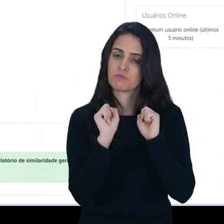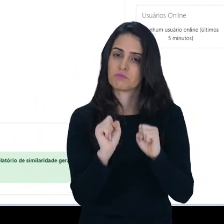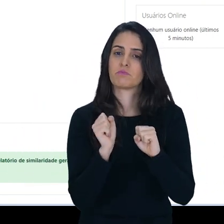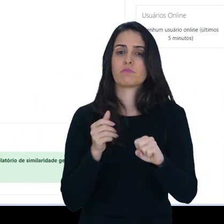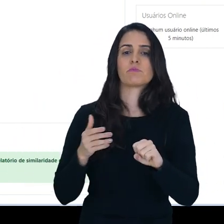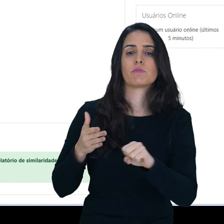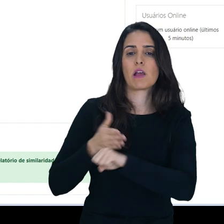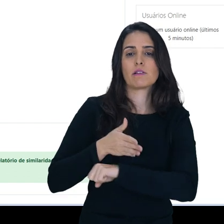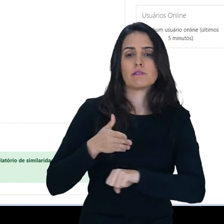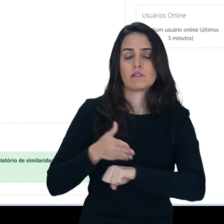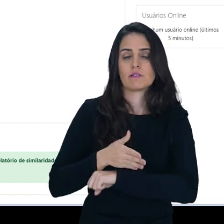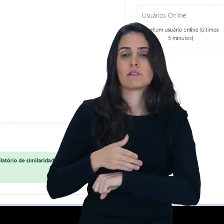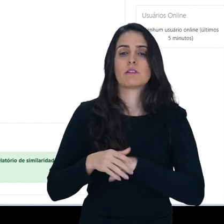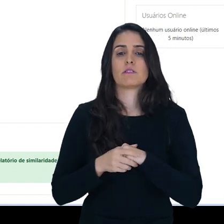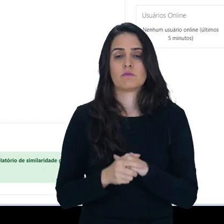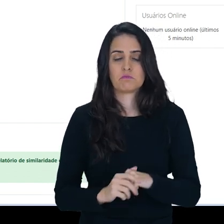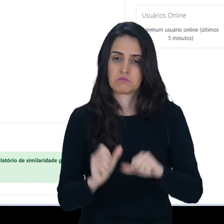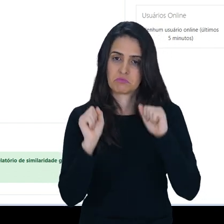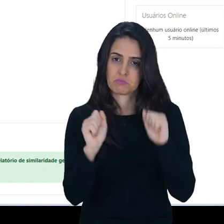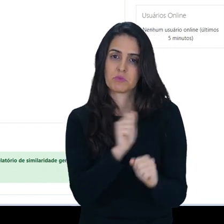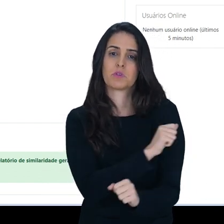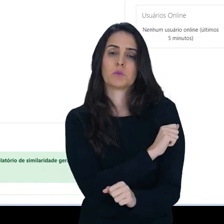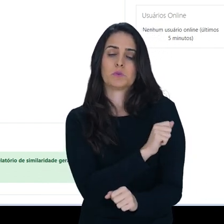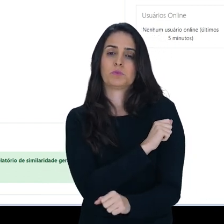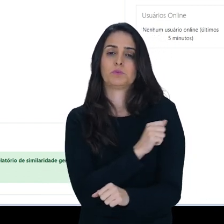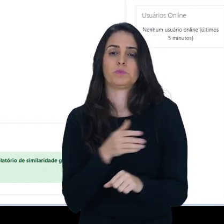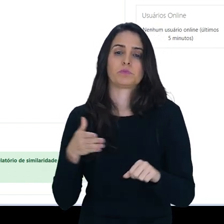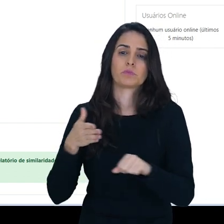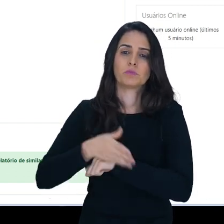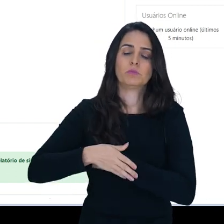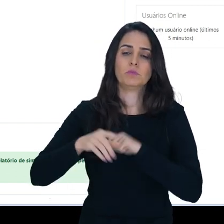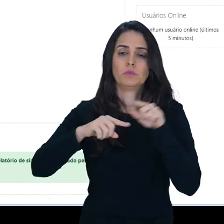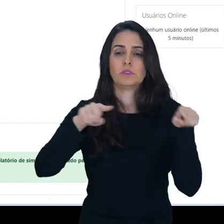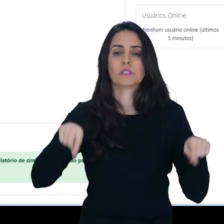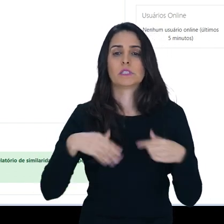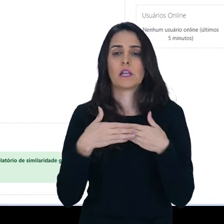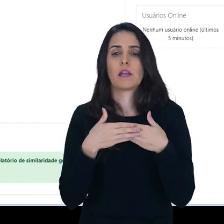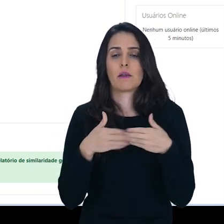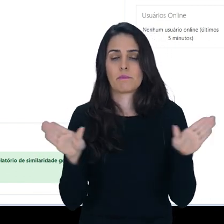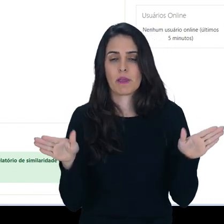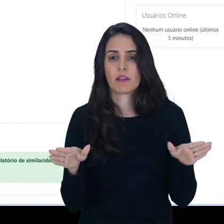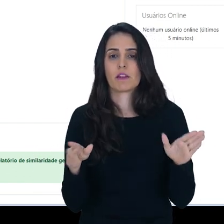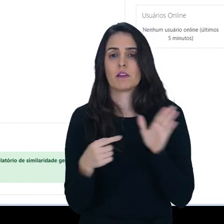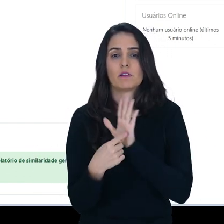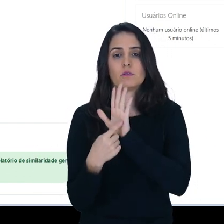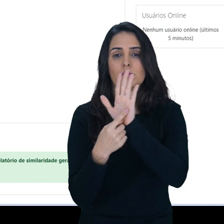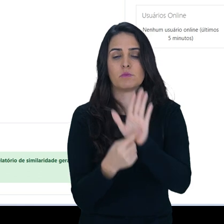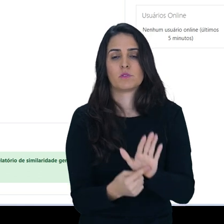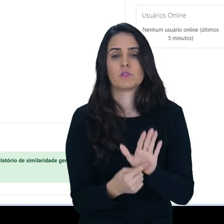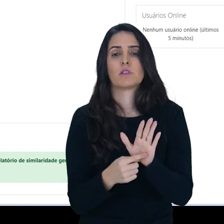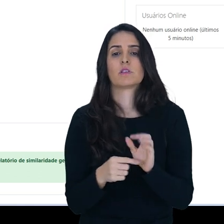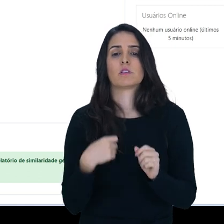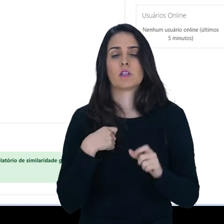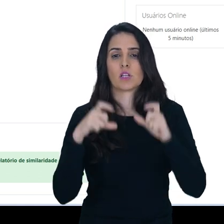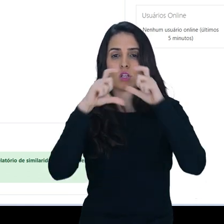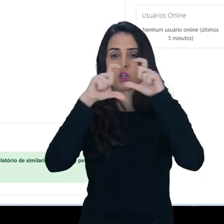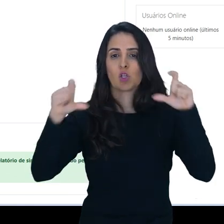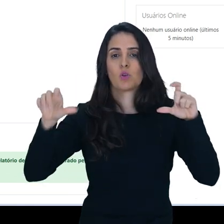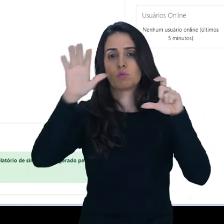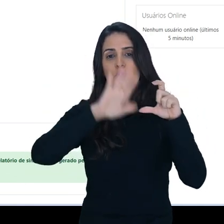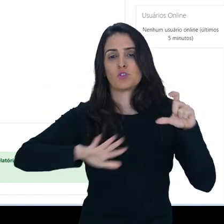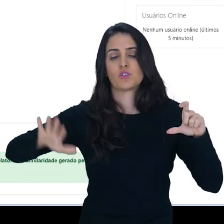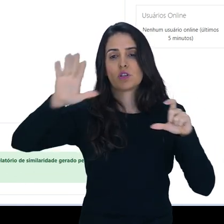antes da disciplina, do curso, da oficina começar, eu posso deixar essa sala aberta no padrão mostrar.